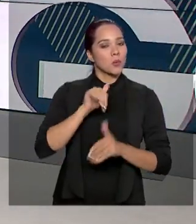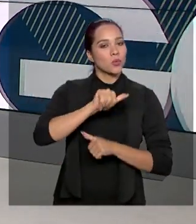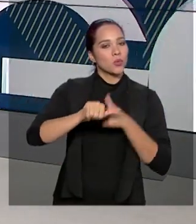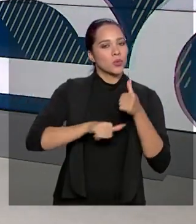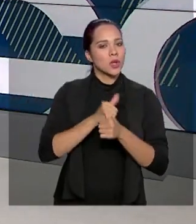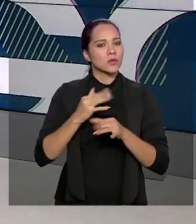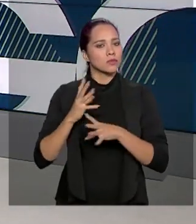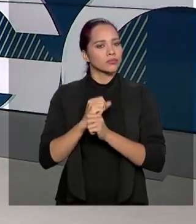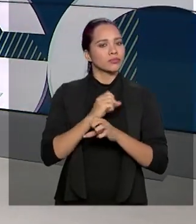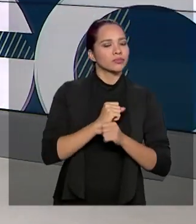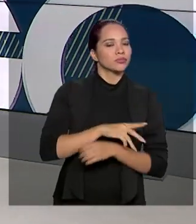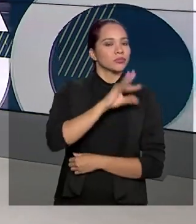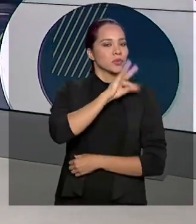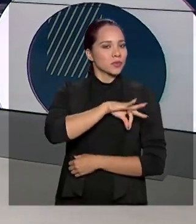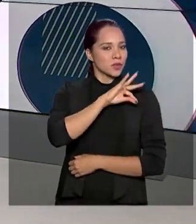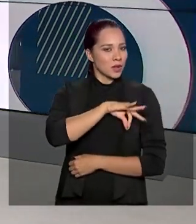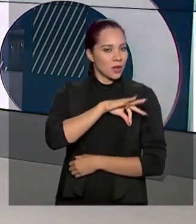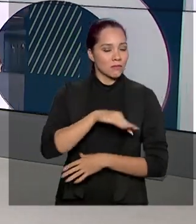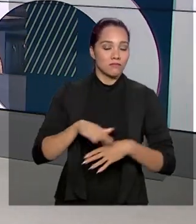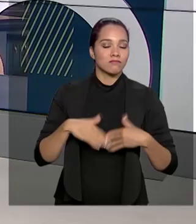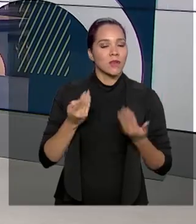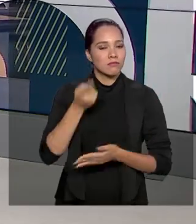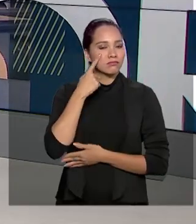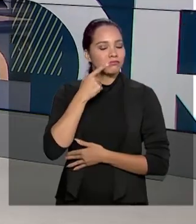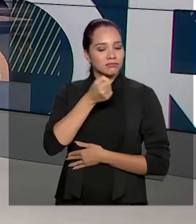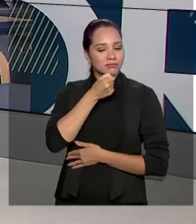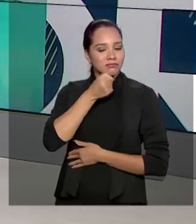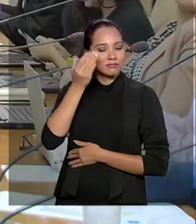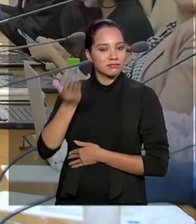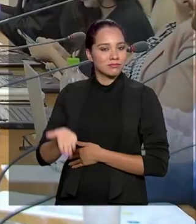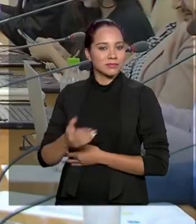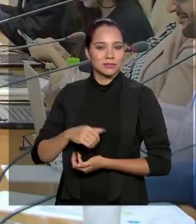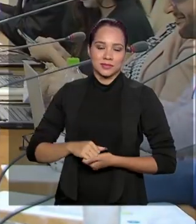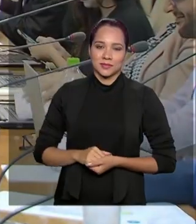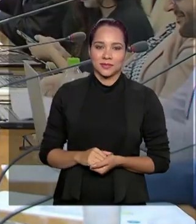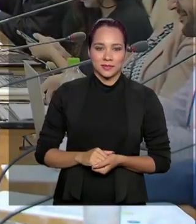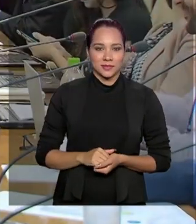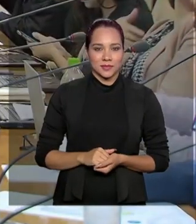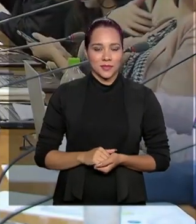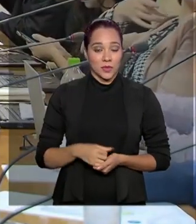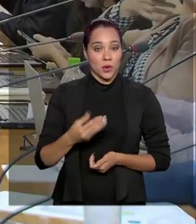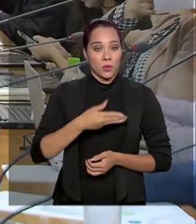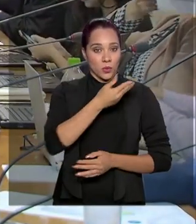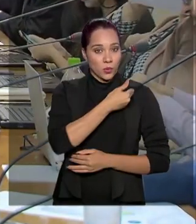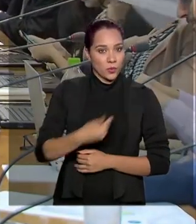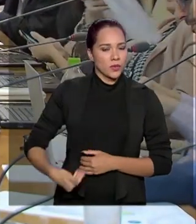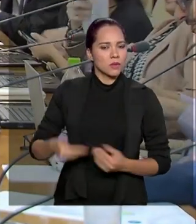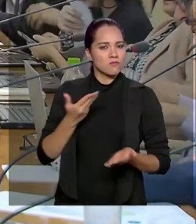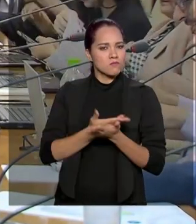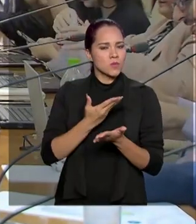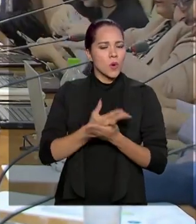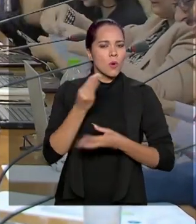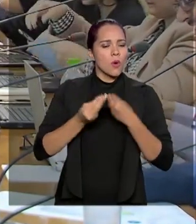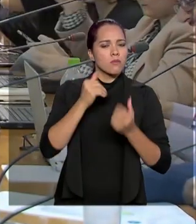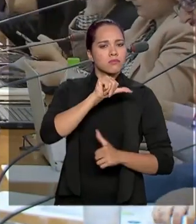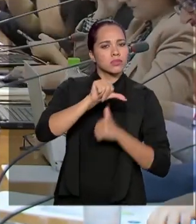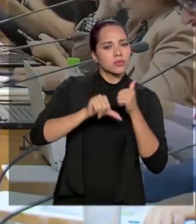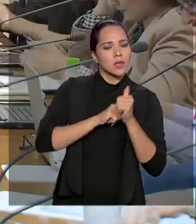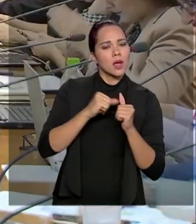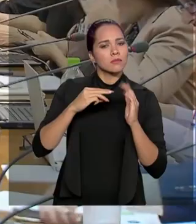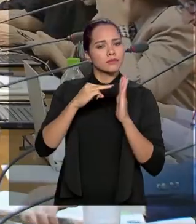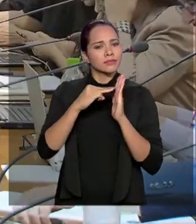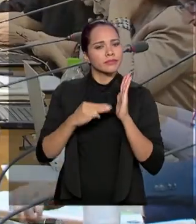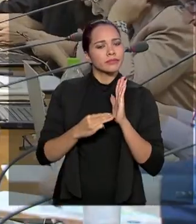fórmula de cálculo do salário mínimo. Confira na reportagem. O governo estuda mudar a metodologia de